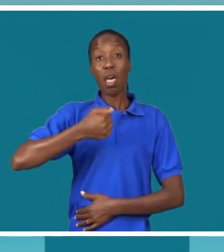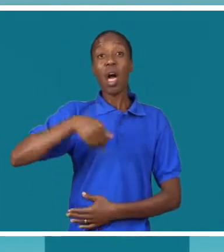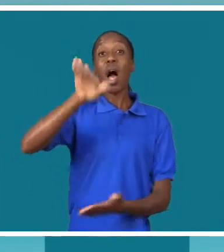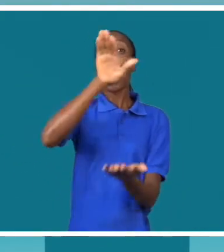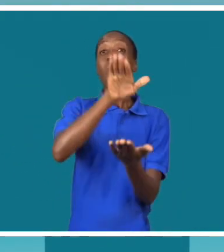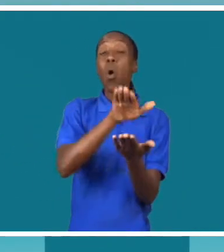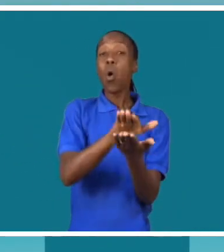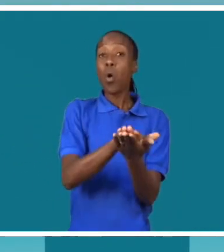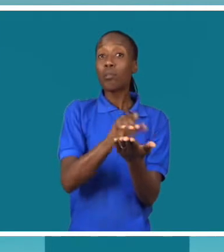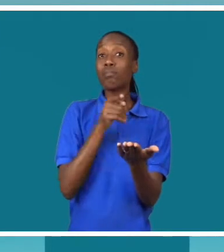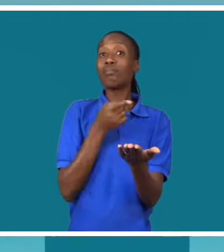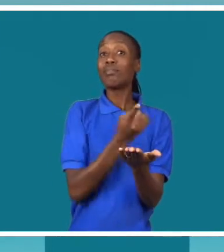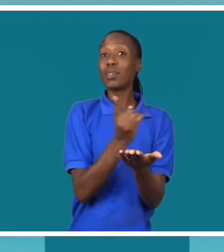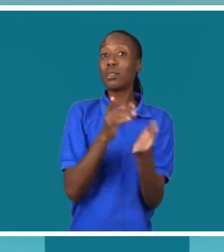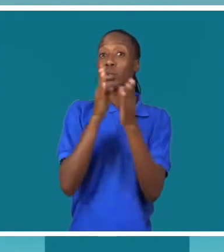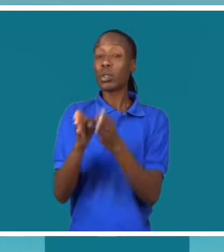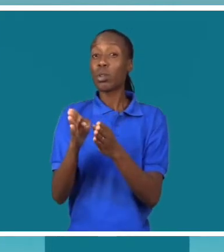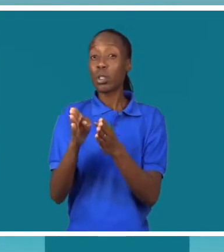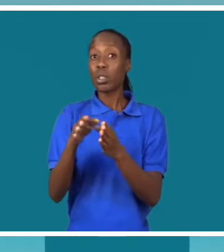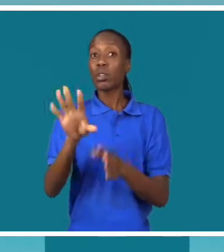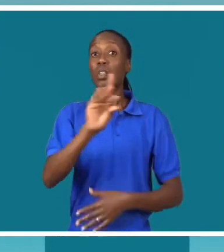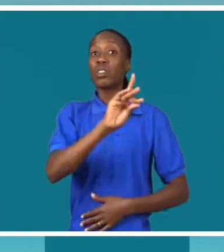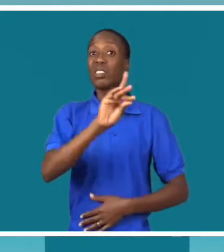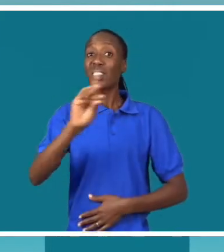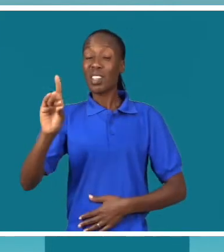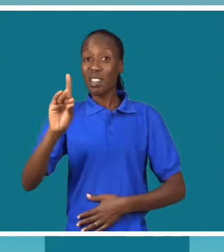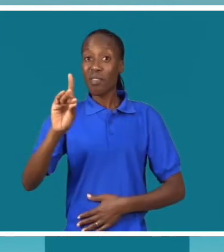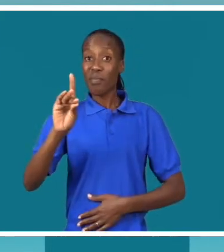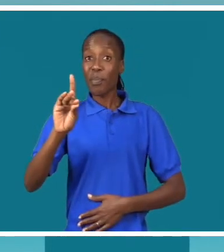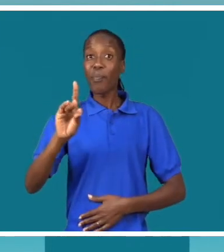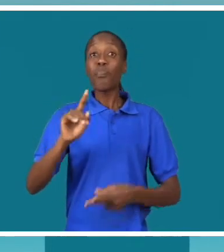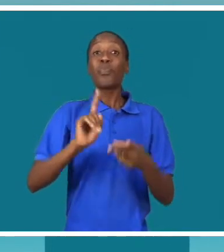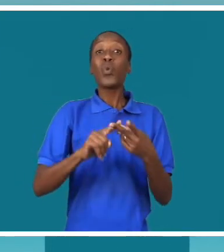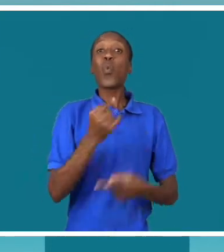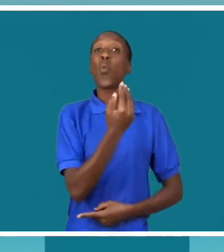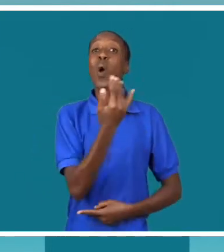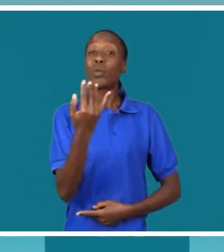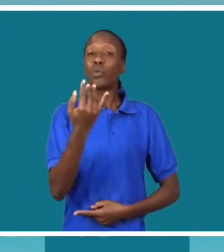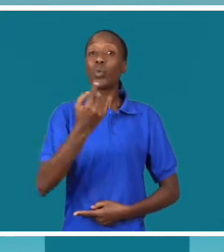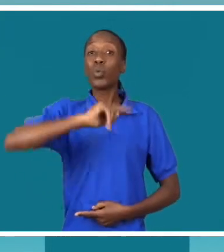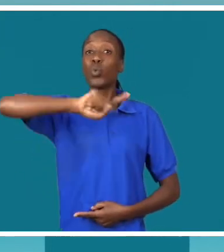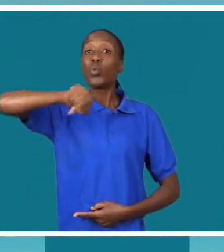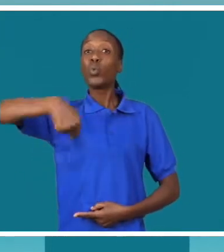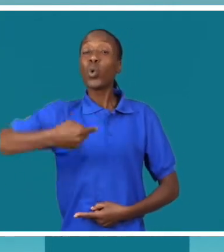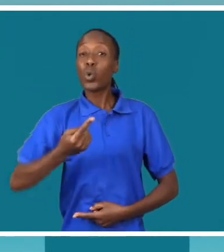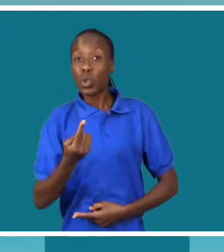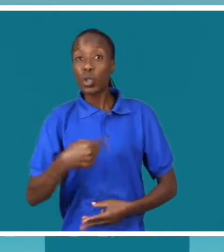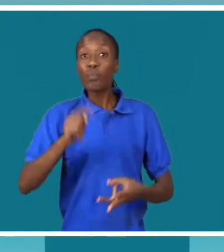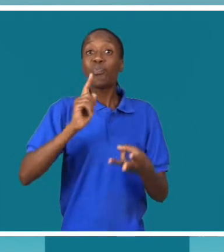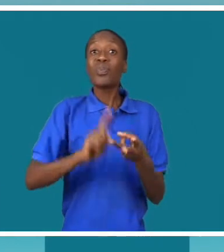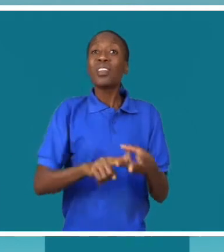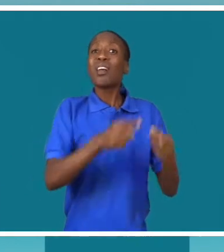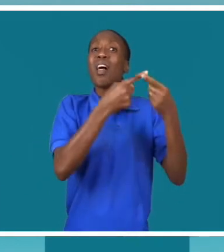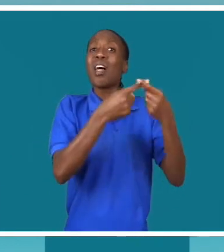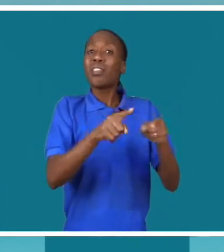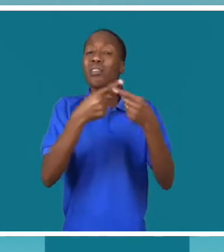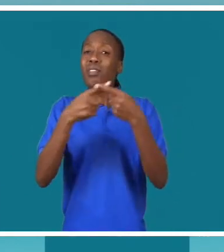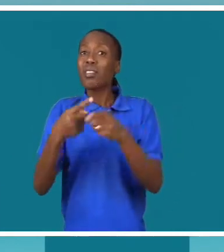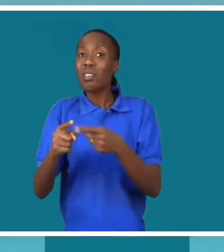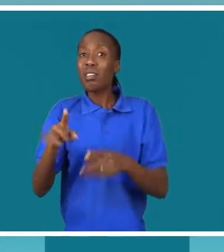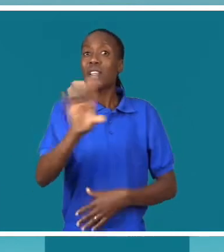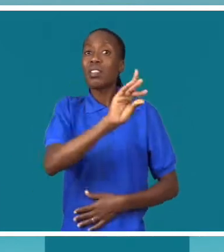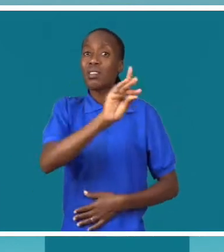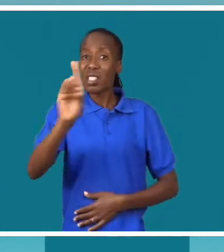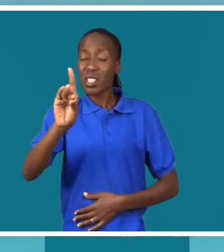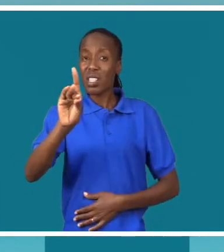onde estão as pessoas afetadas pela deficiência, quantos somos e que tipo de